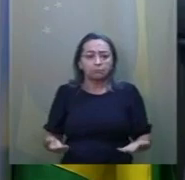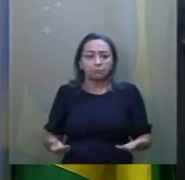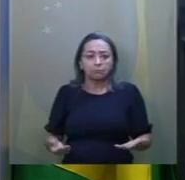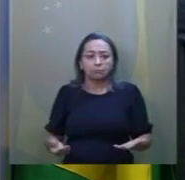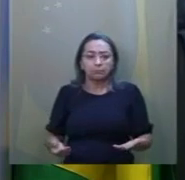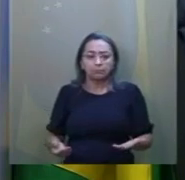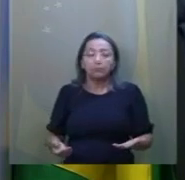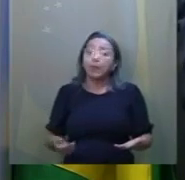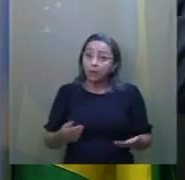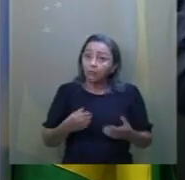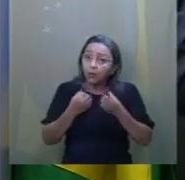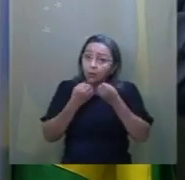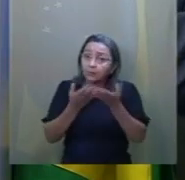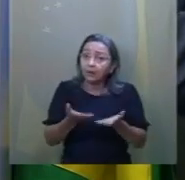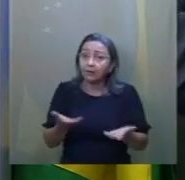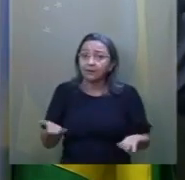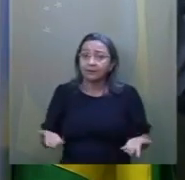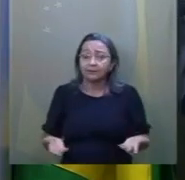Pois eu conto.